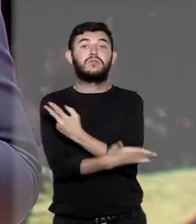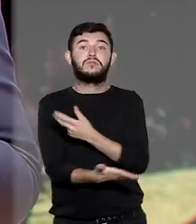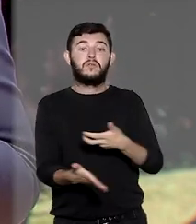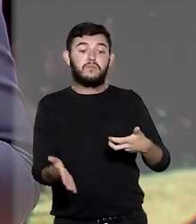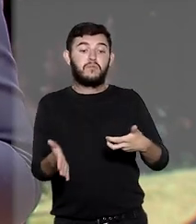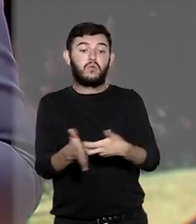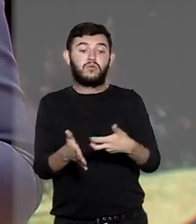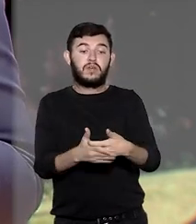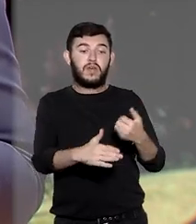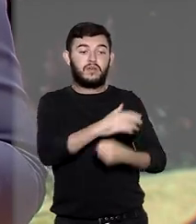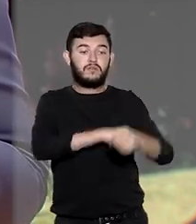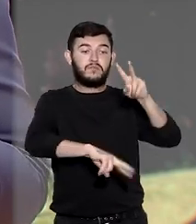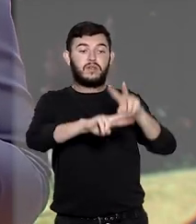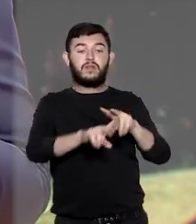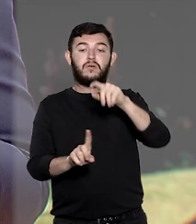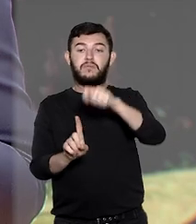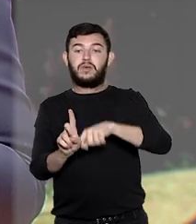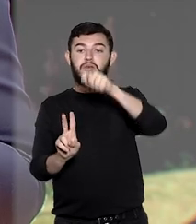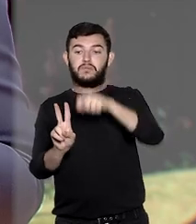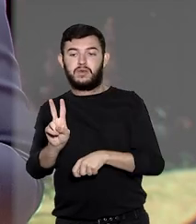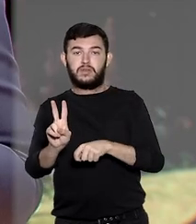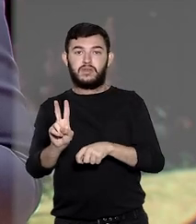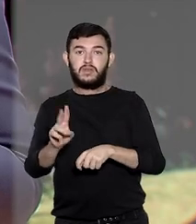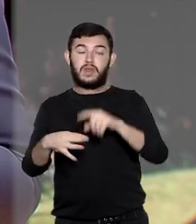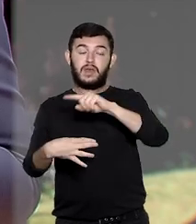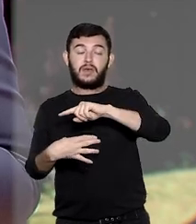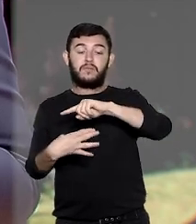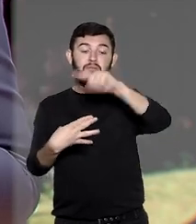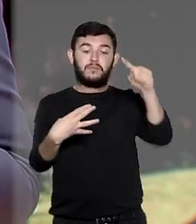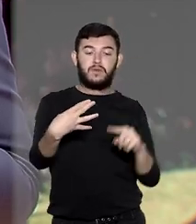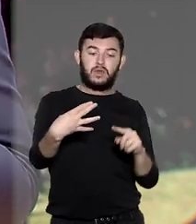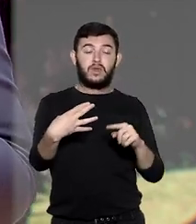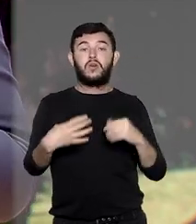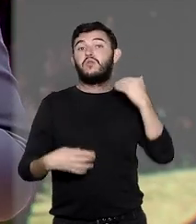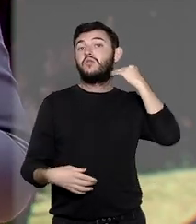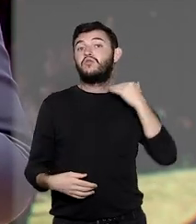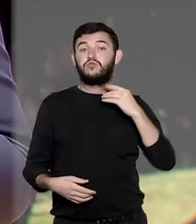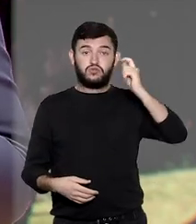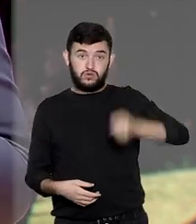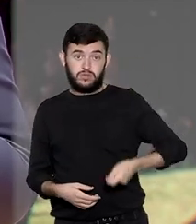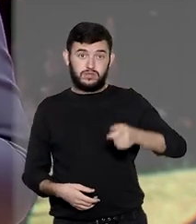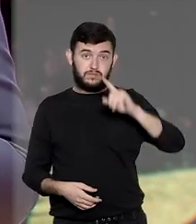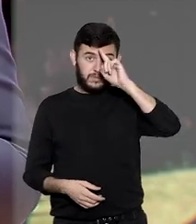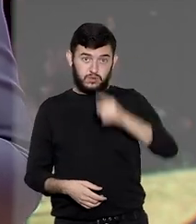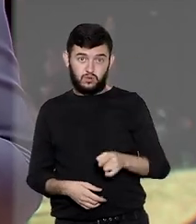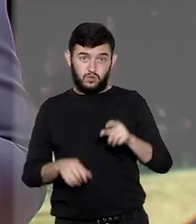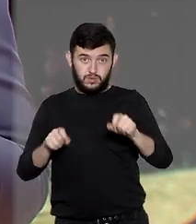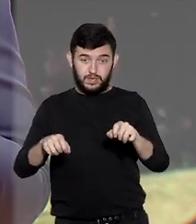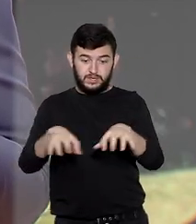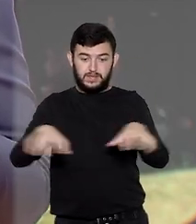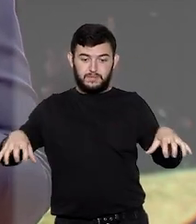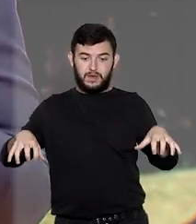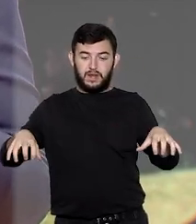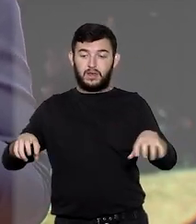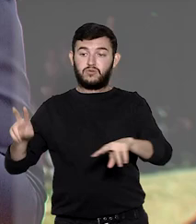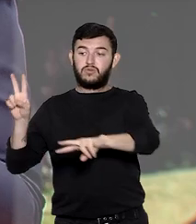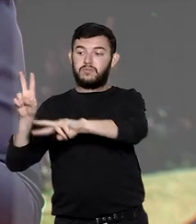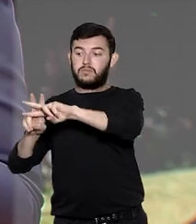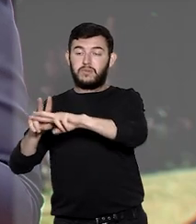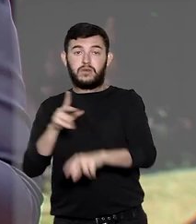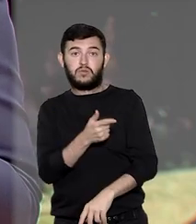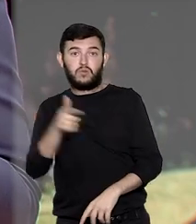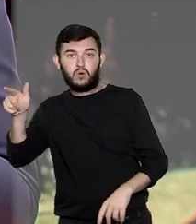dois meses pelo juízo de primeira instância. Na ordem, o juiz especificou que ele deveria ser mantido separado dos presos comuns,